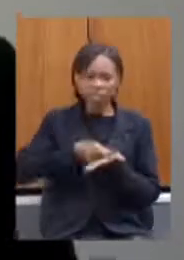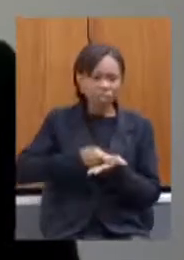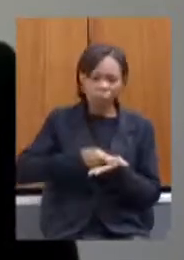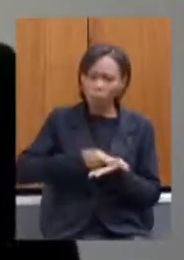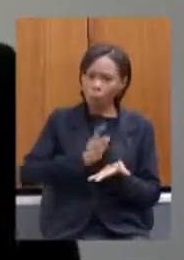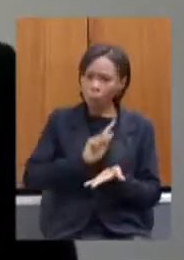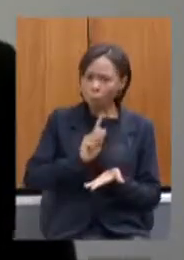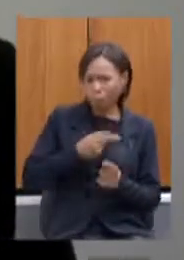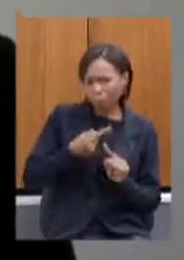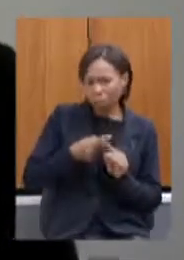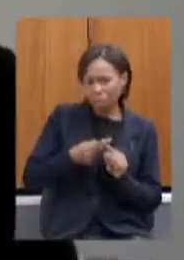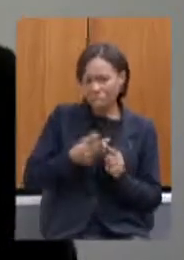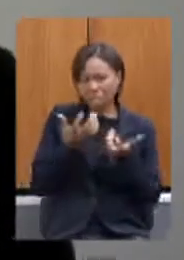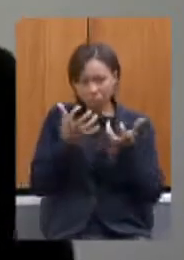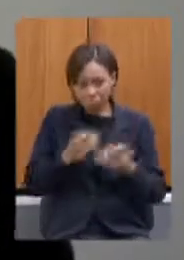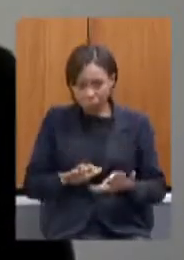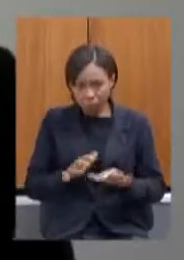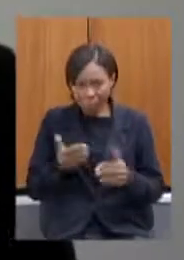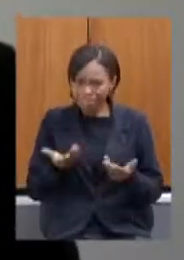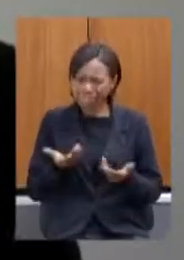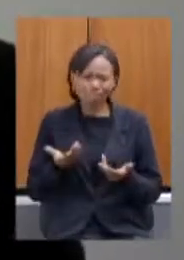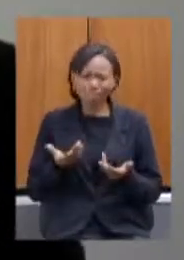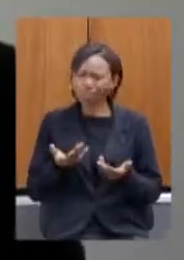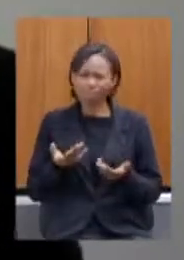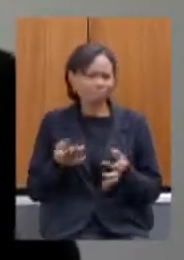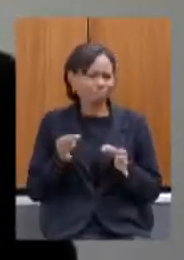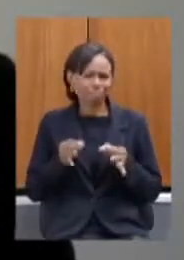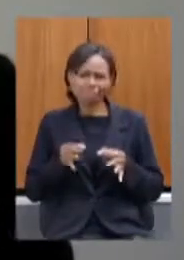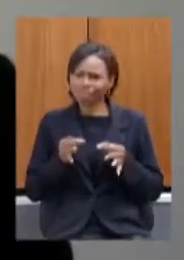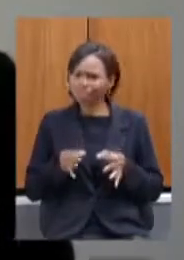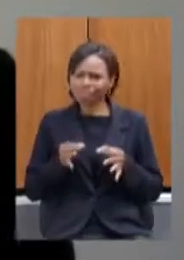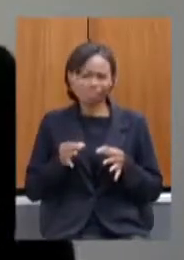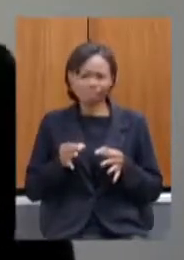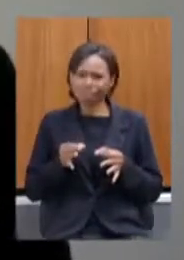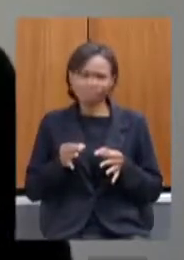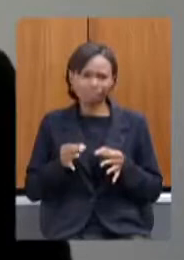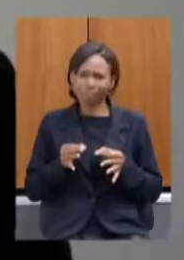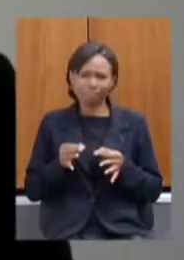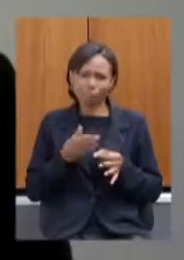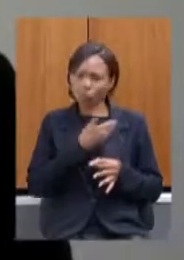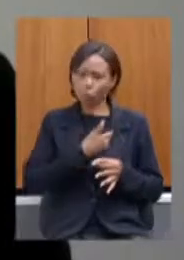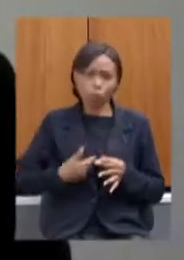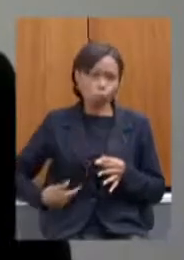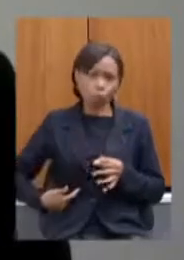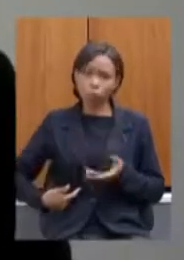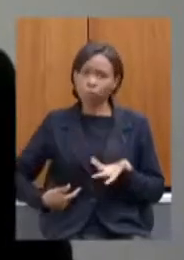não me parece que seja razoável alguém algum governador